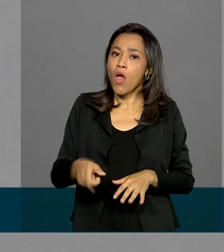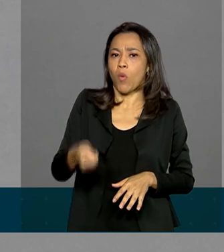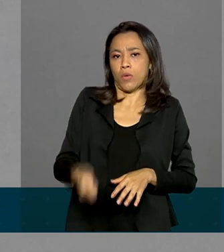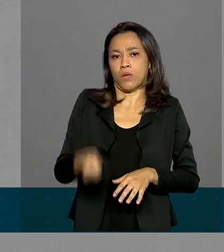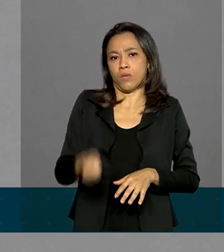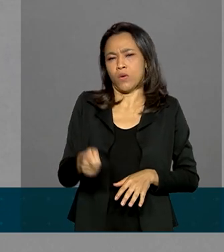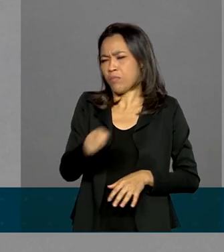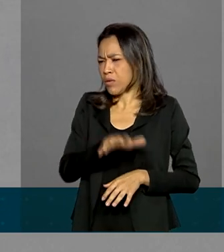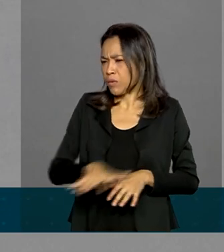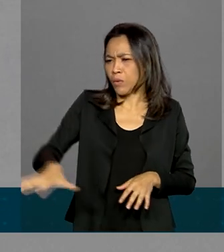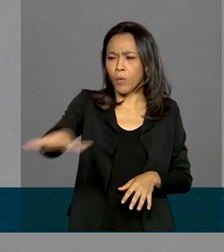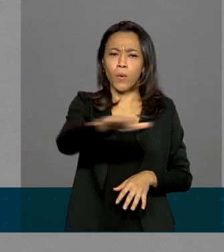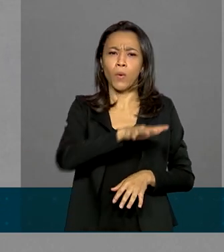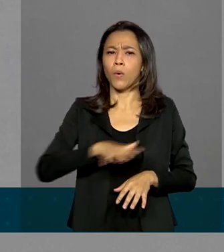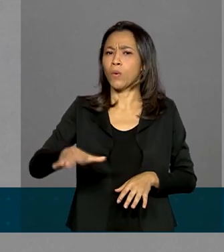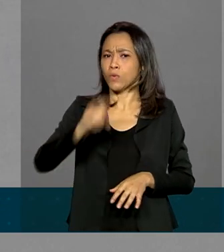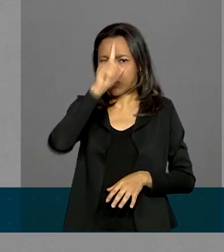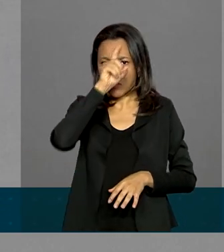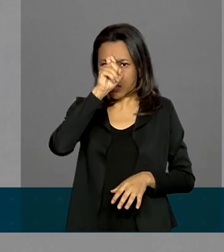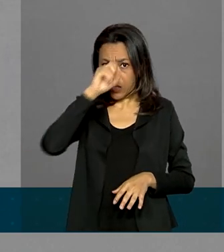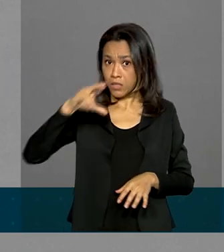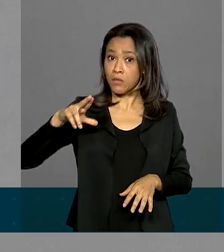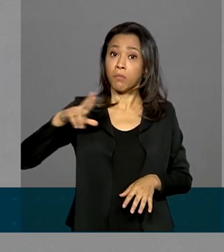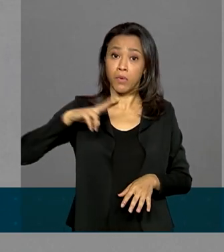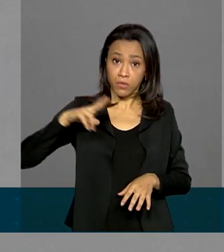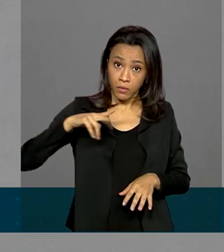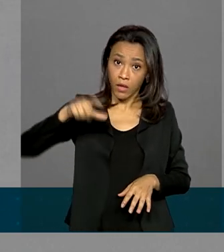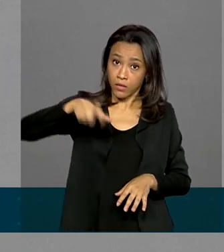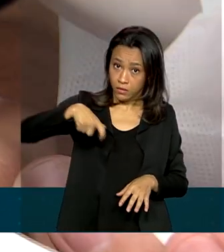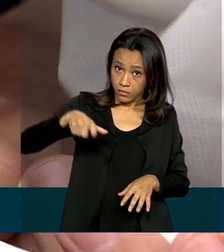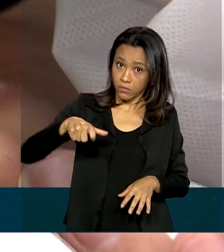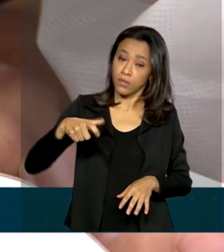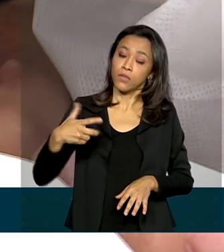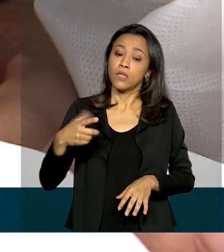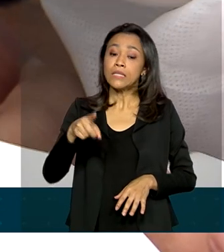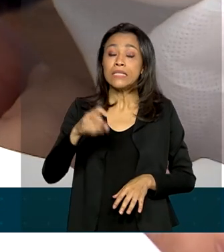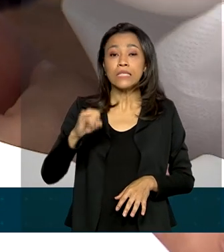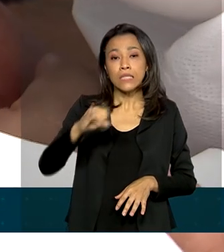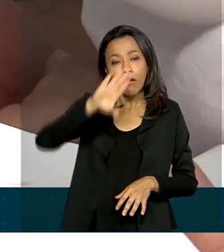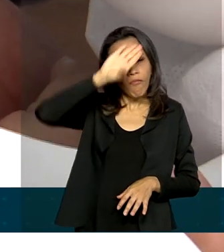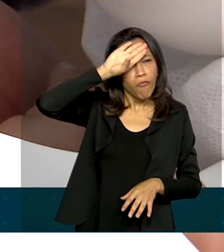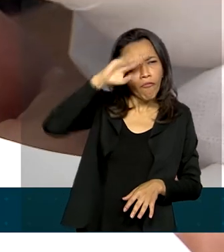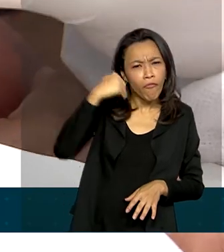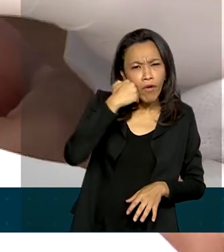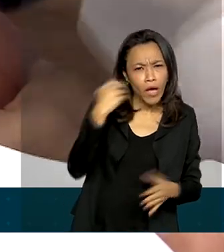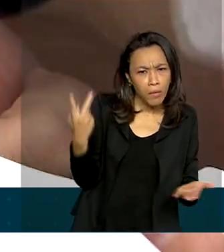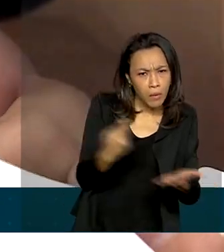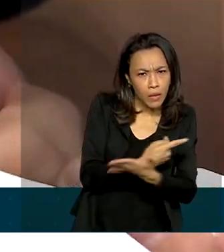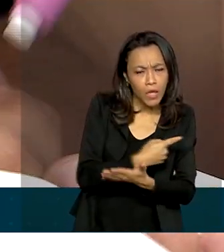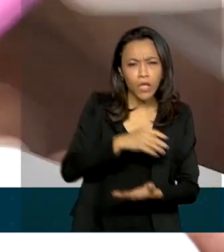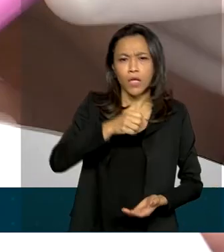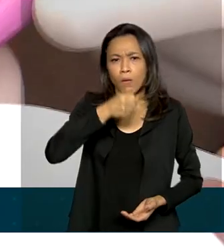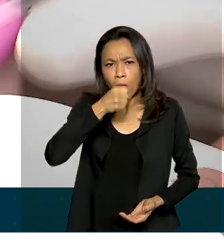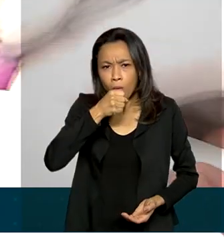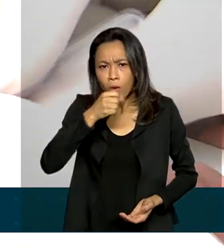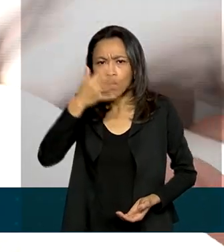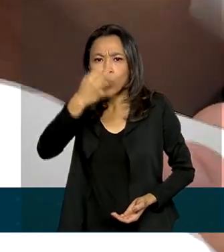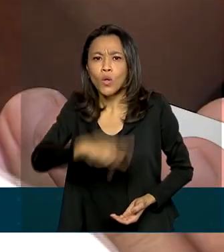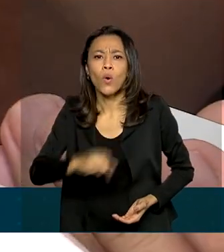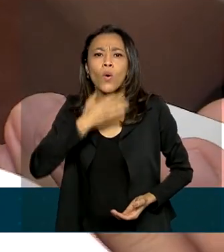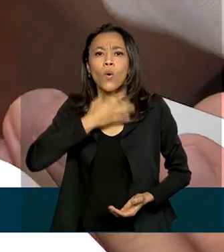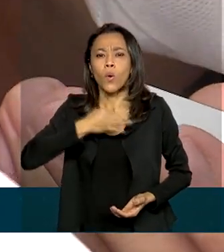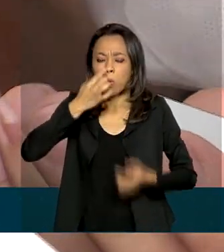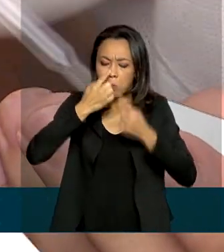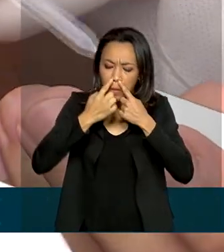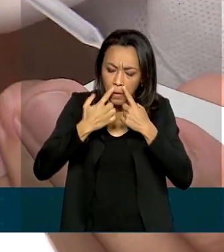obrigatória para os planos de saúde nos casos em que o paciente é presente febre, tosse ou dor de garganta ou